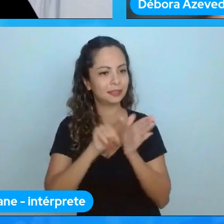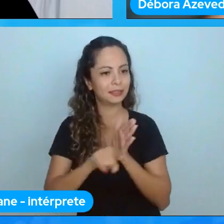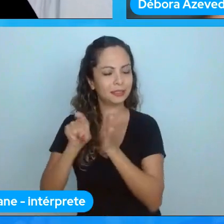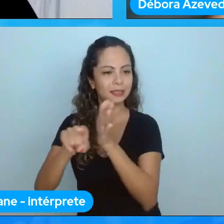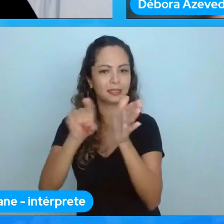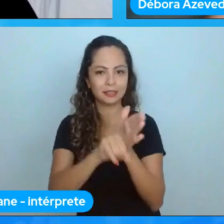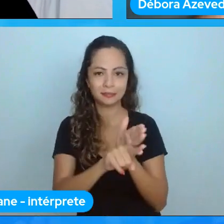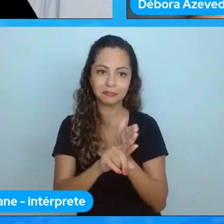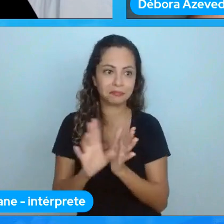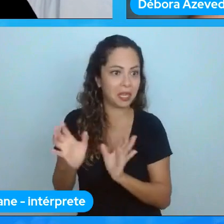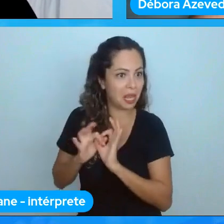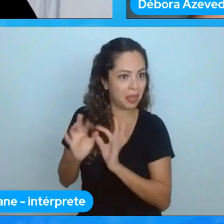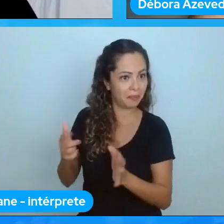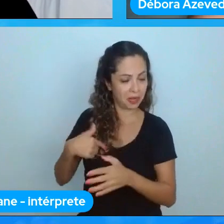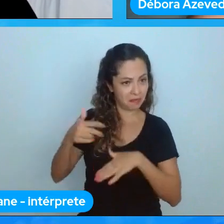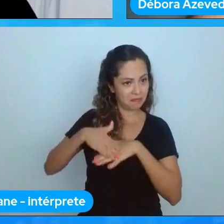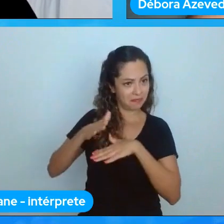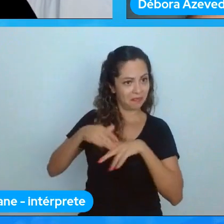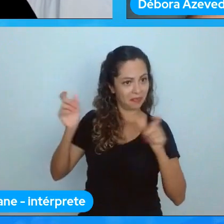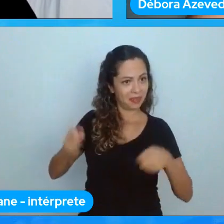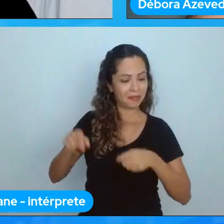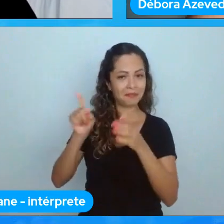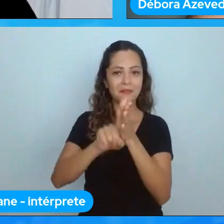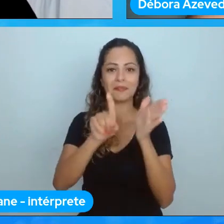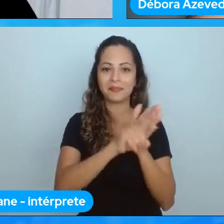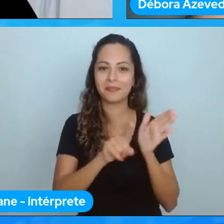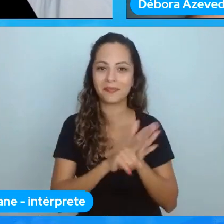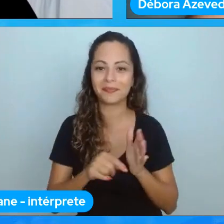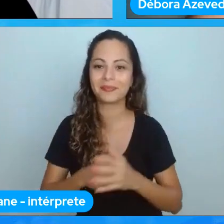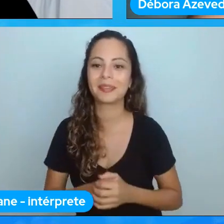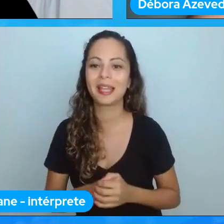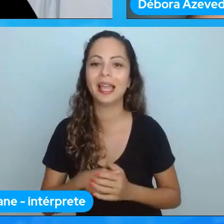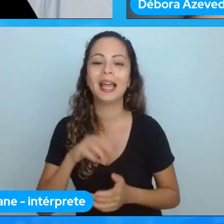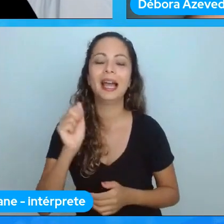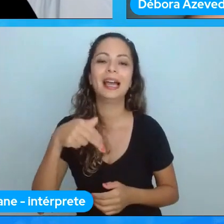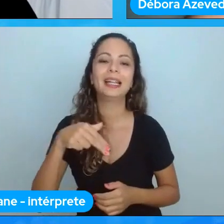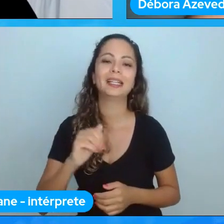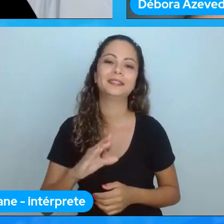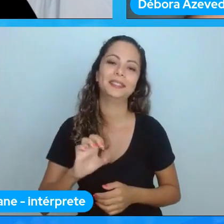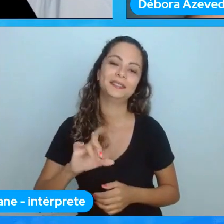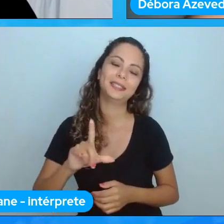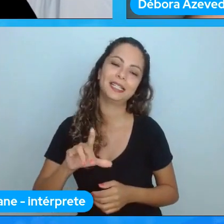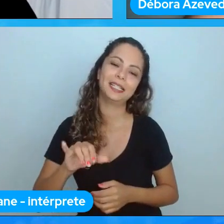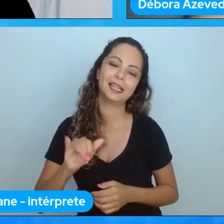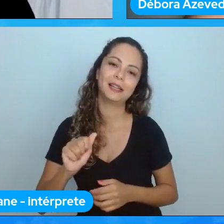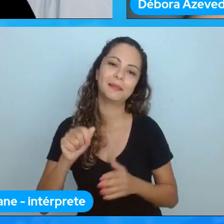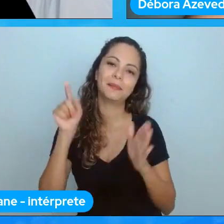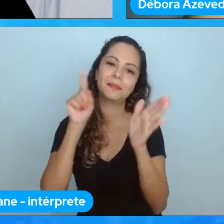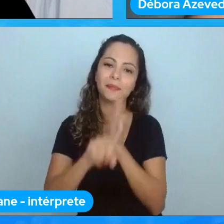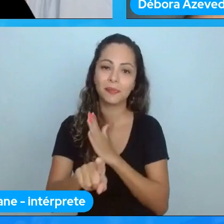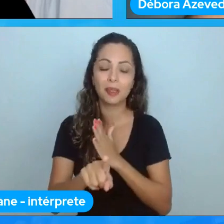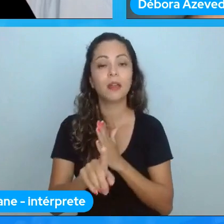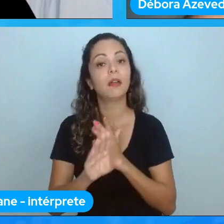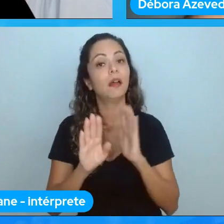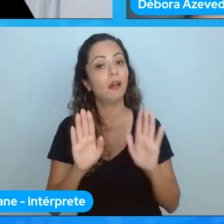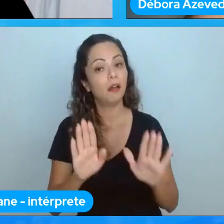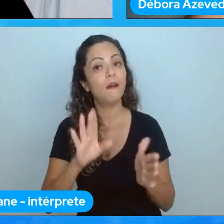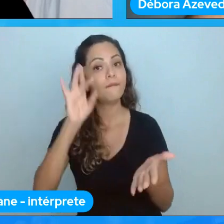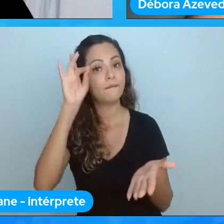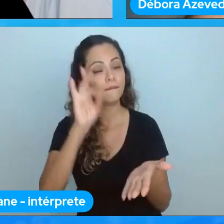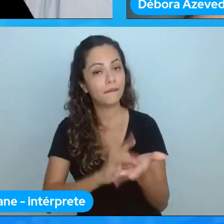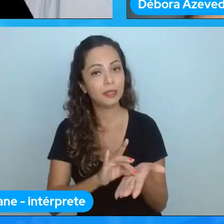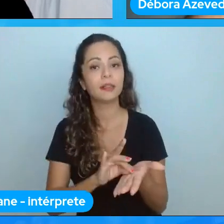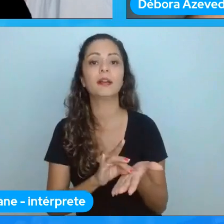fazer então eu vou fazer a Cecília está perguntando Gabi esses valores são muito importantes para a